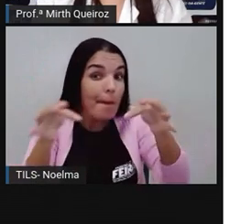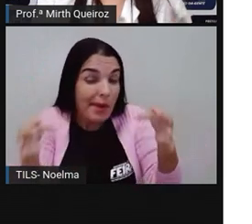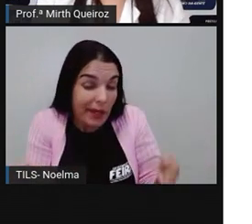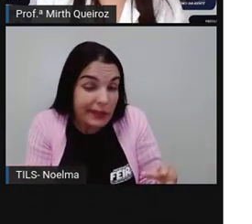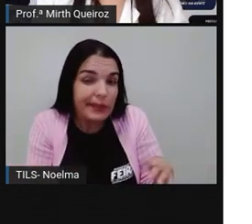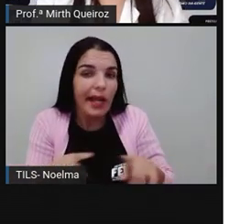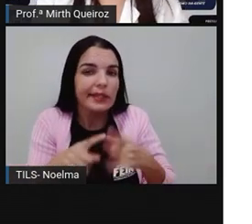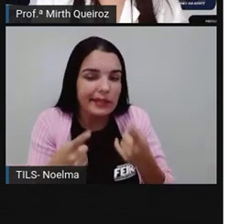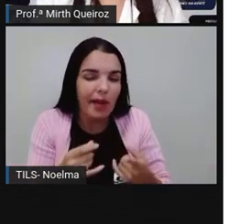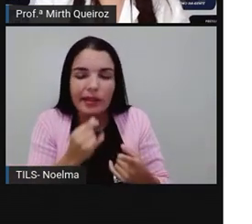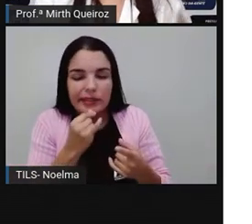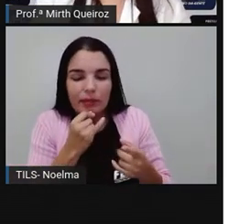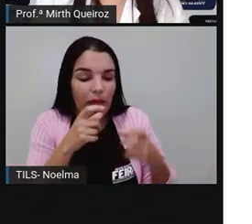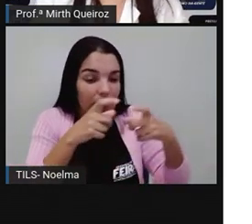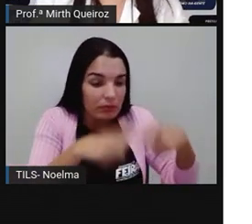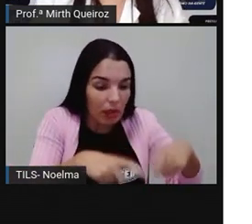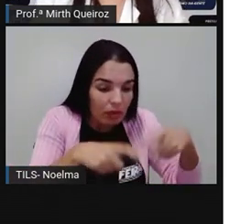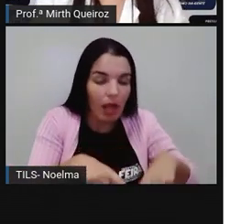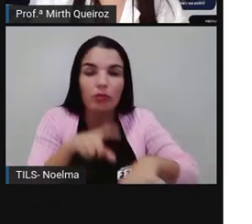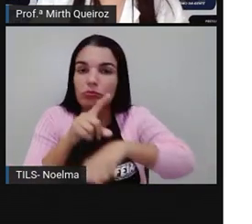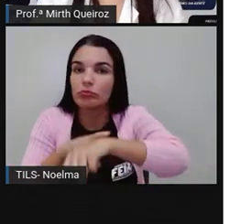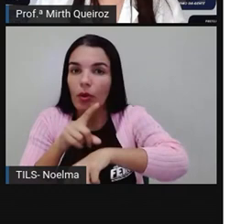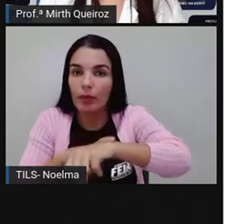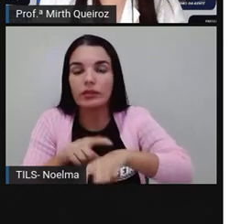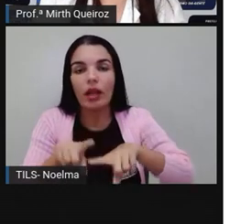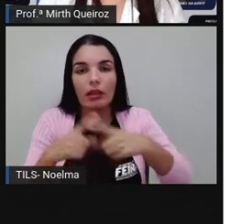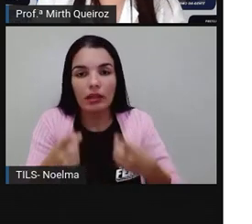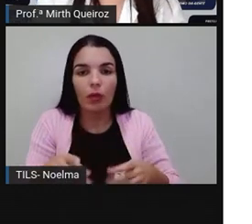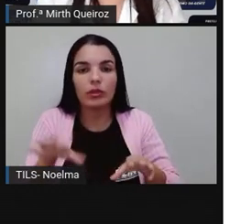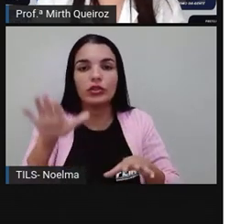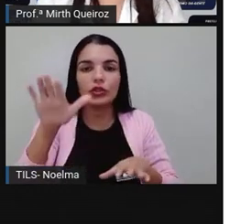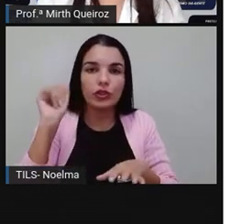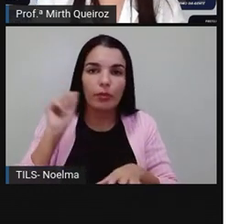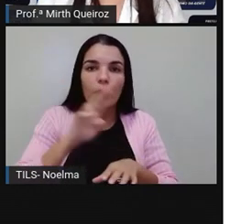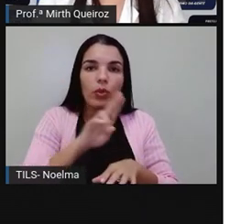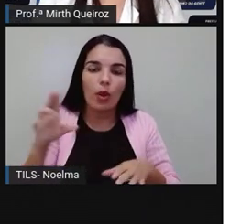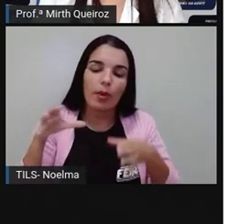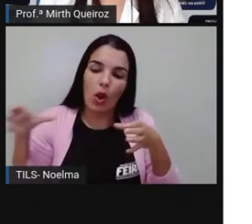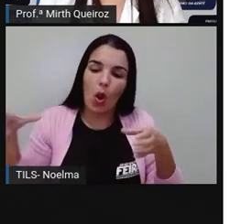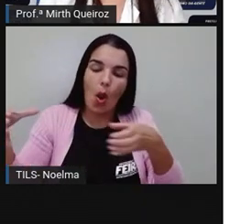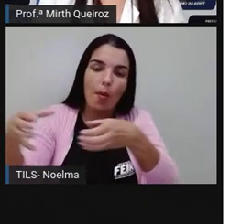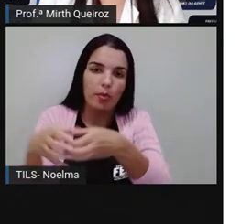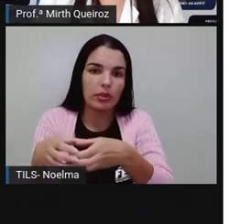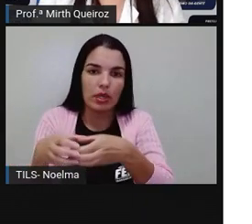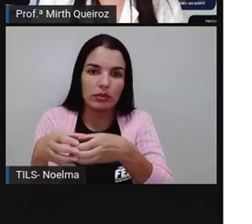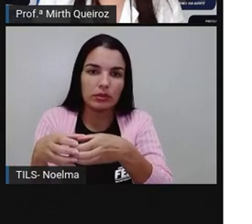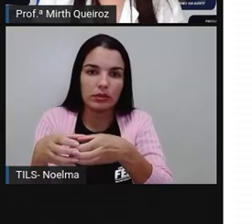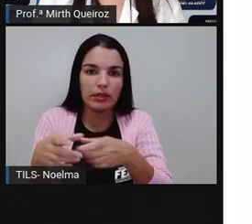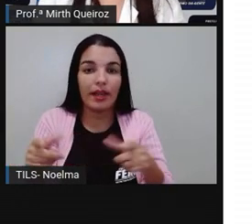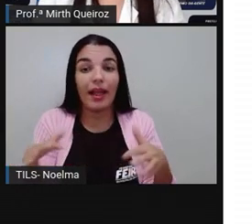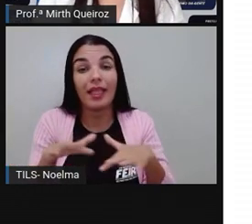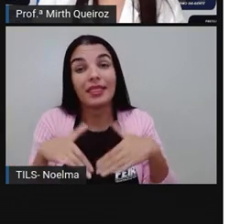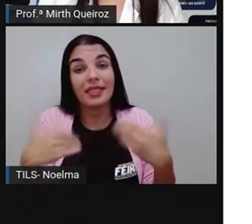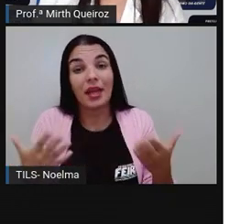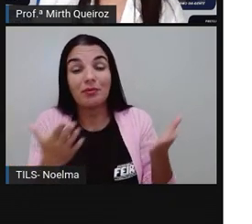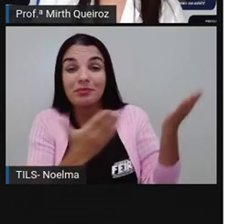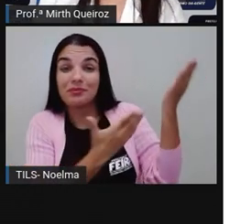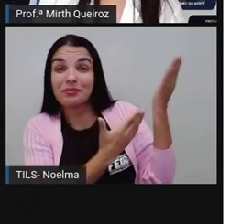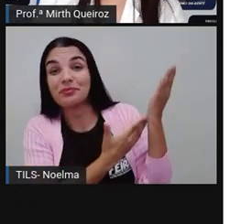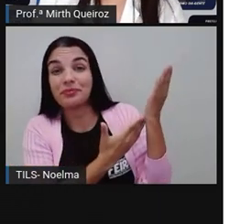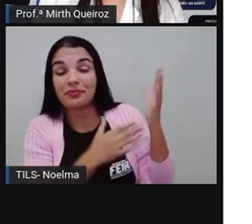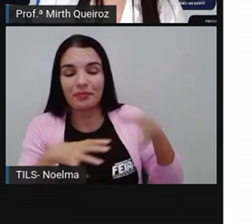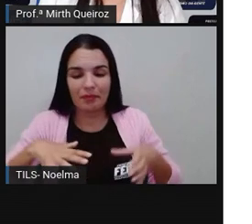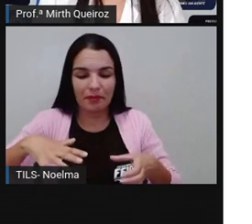Seria um dado local, em um dado momento, vai ser chamada aí de comunidade. E ecossistema, nós já